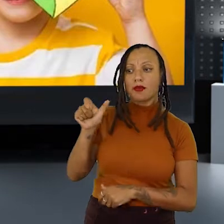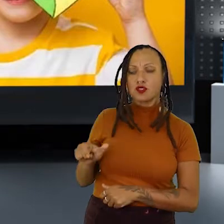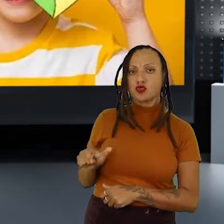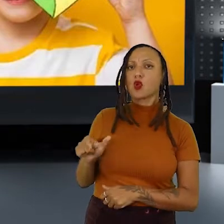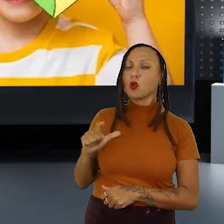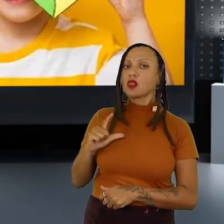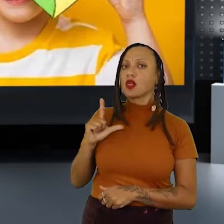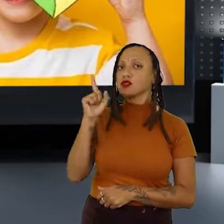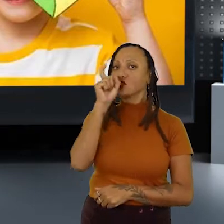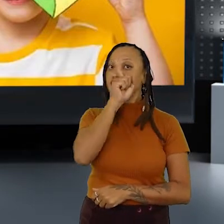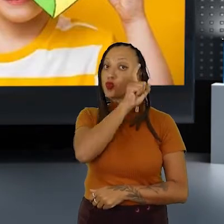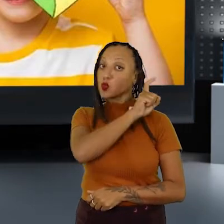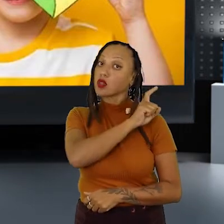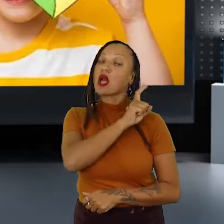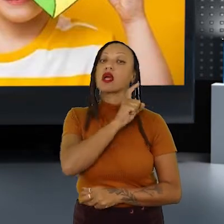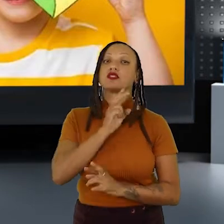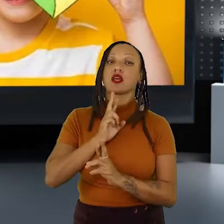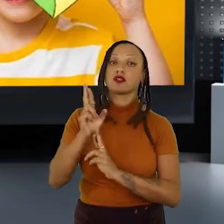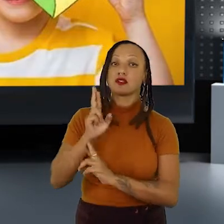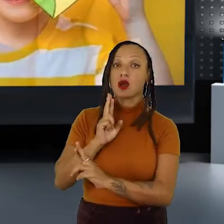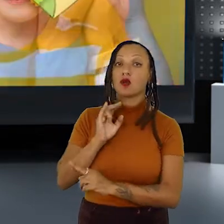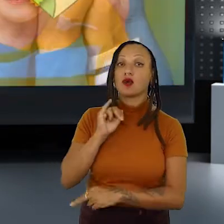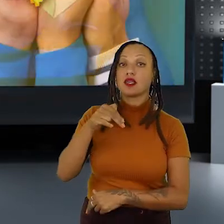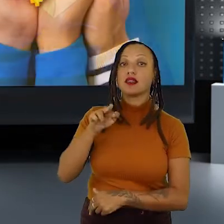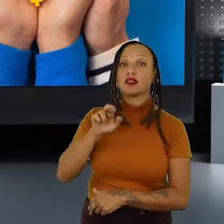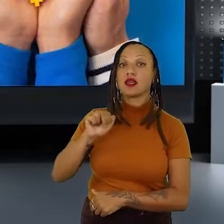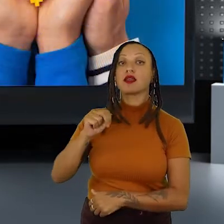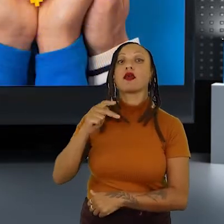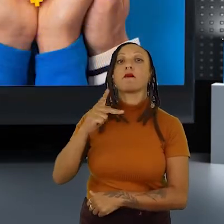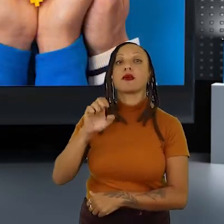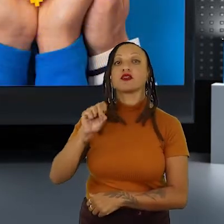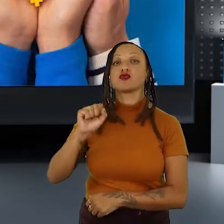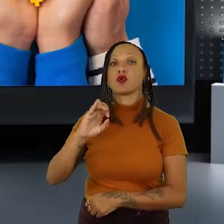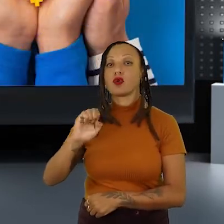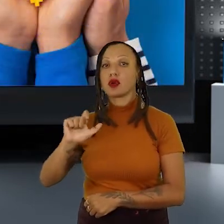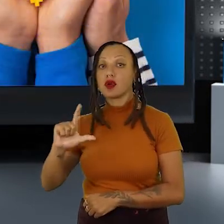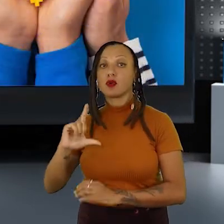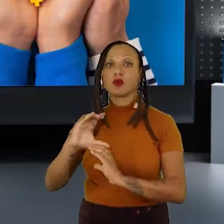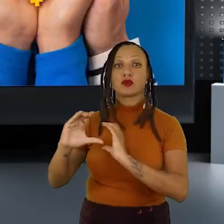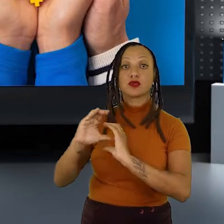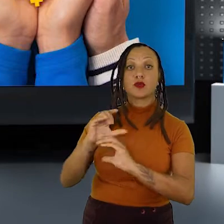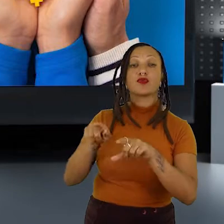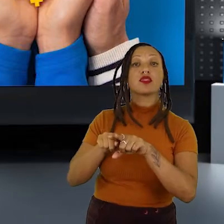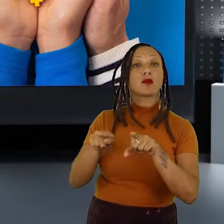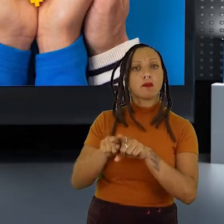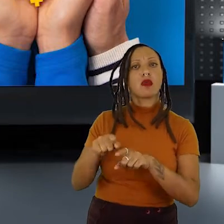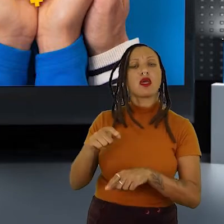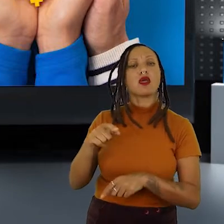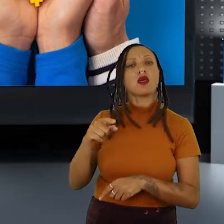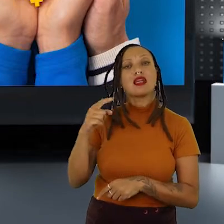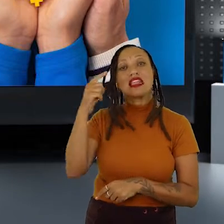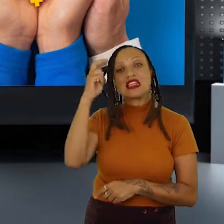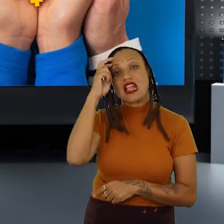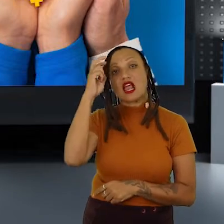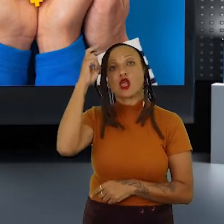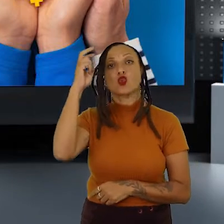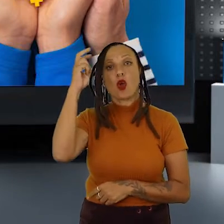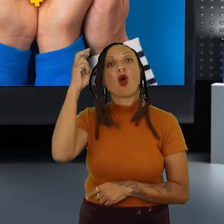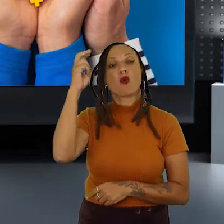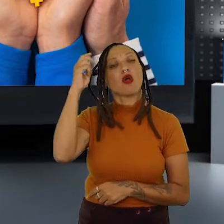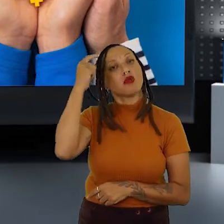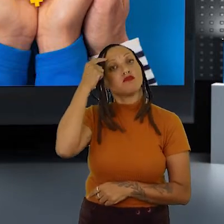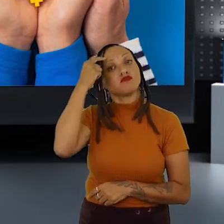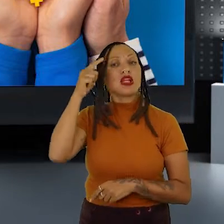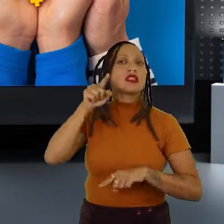significativas no relacionamento interpessoal e na comunicação. Tem também a questão intelectual, que varia muito de um caso para outro,